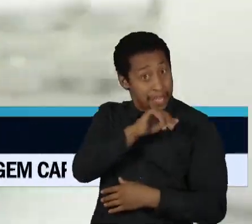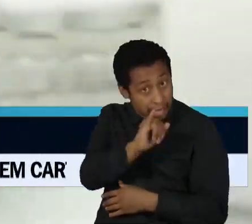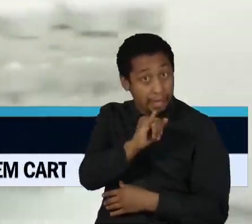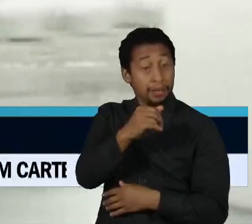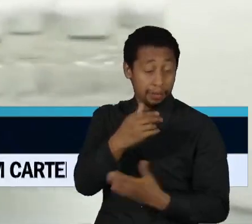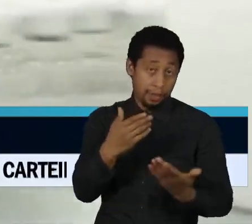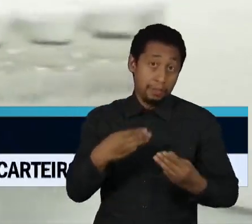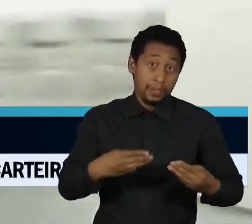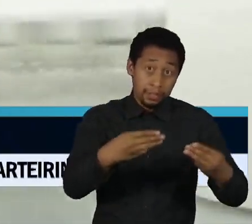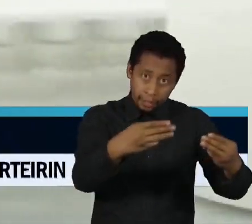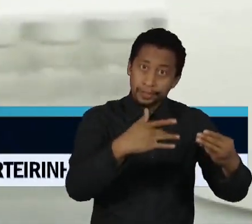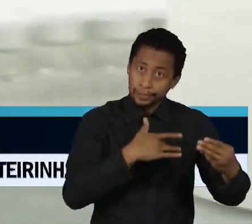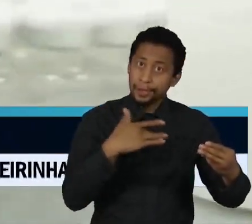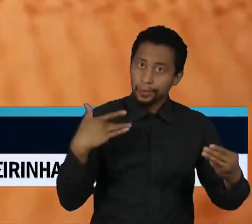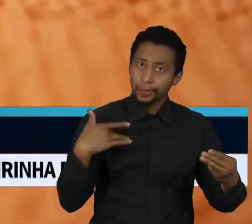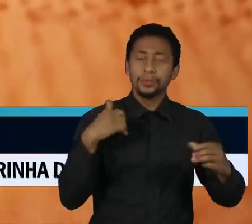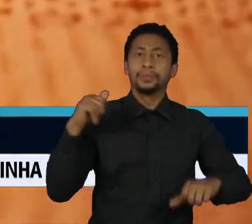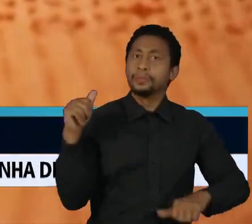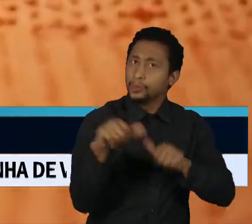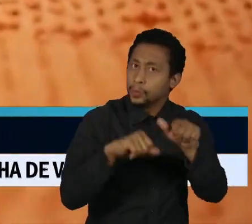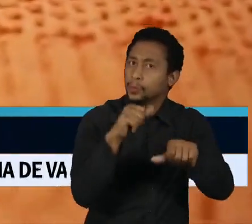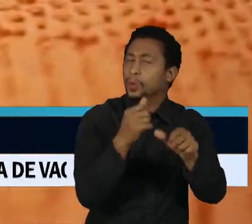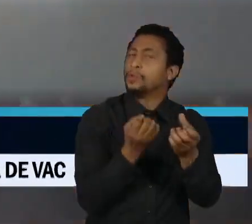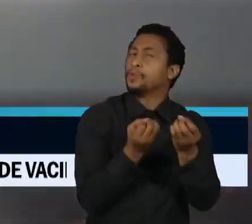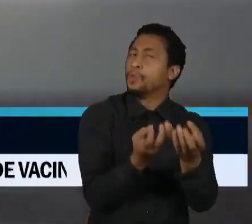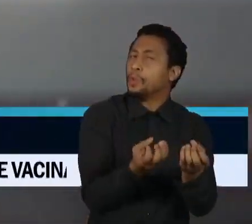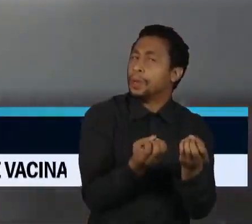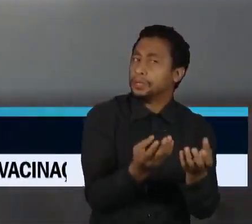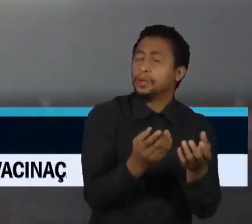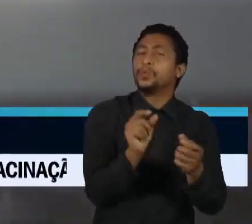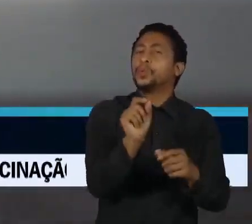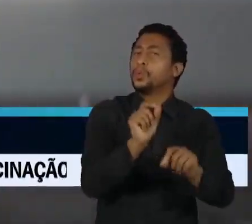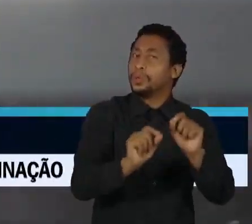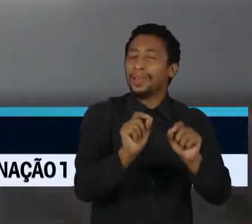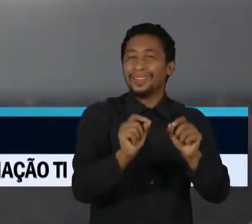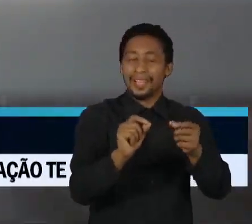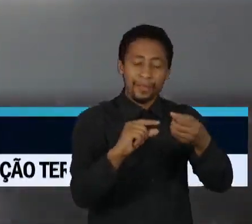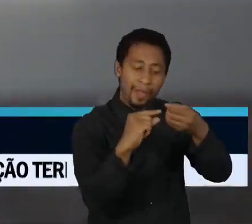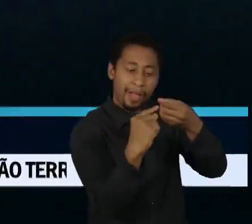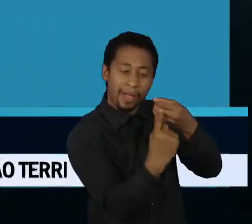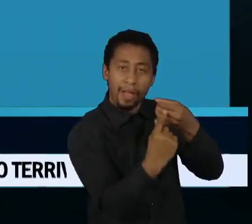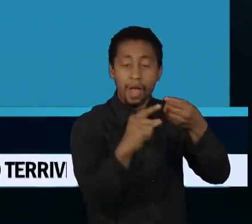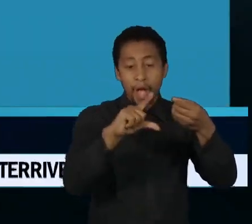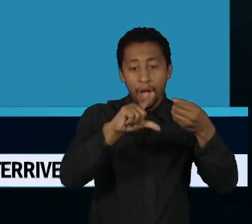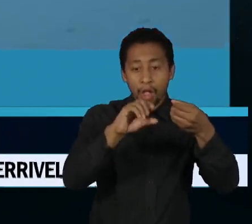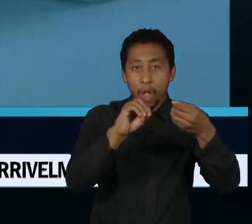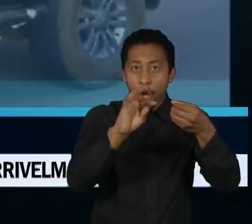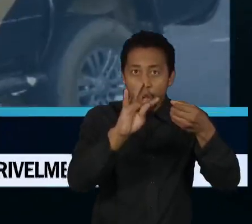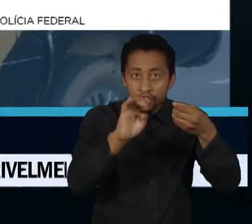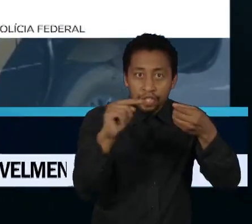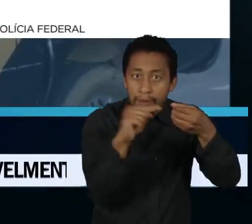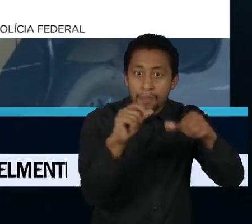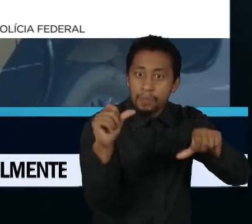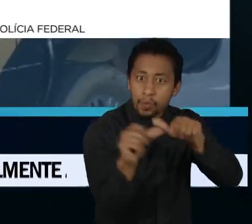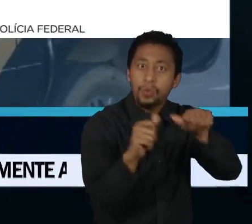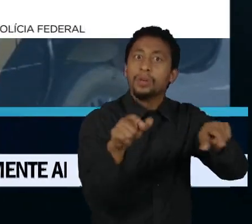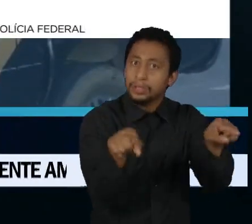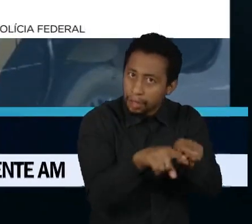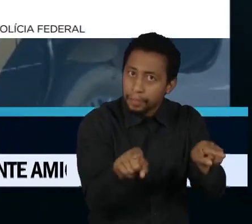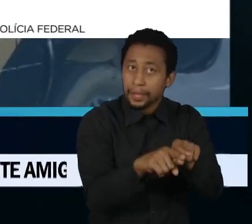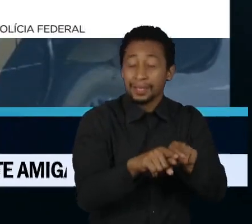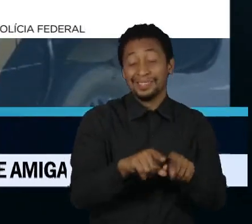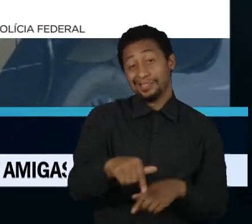Saúde. Eles teriam alterado, inclusive, os números dos lotes das vacinas. Sete pessoas foram